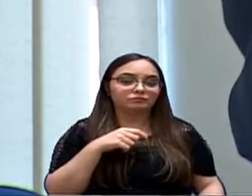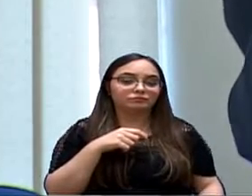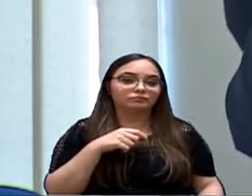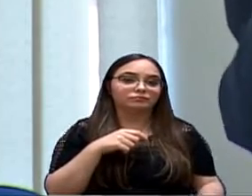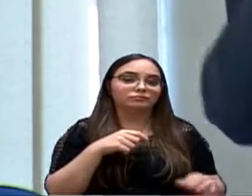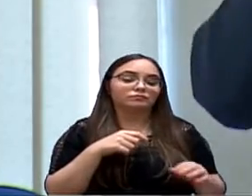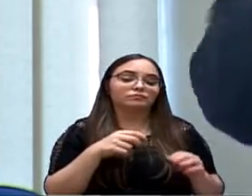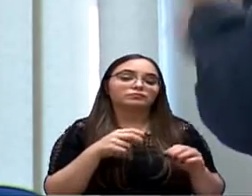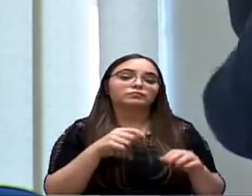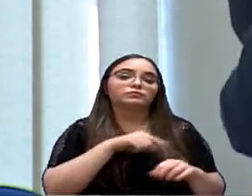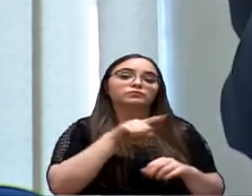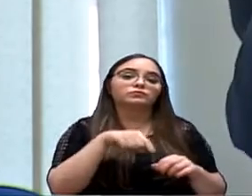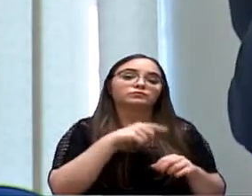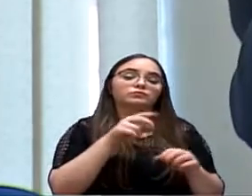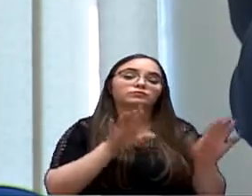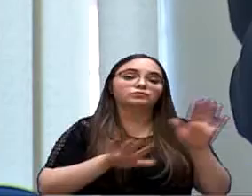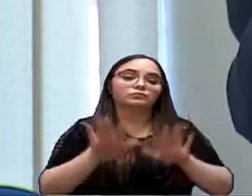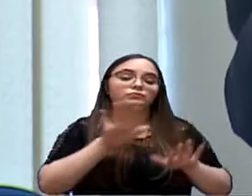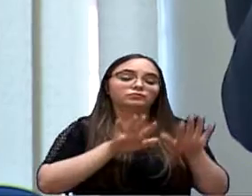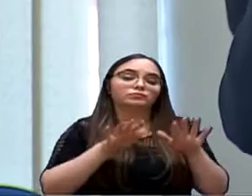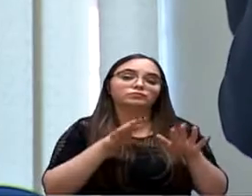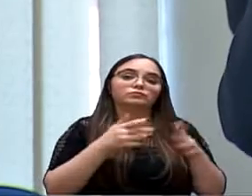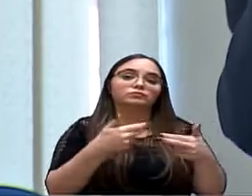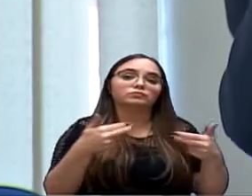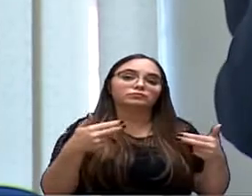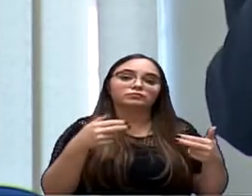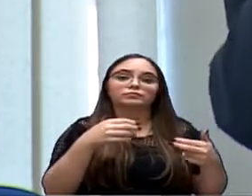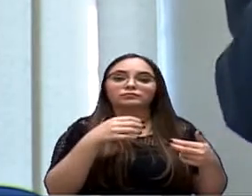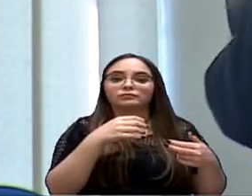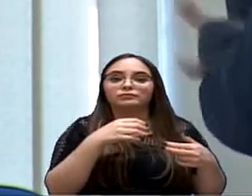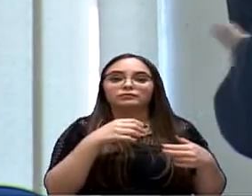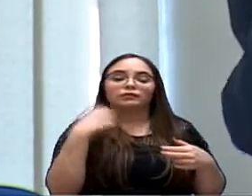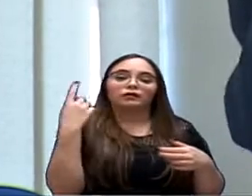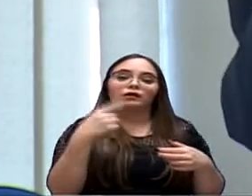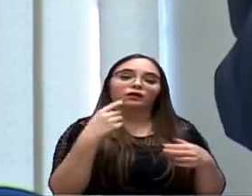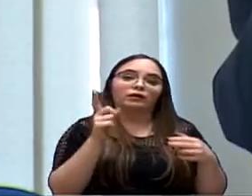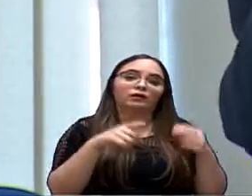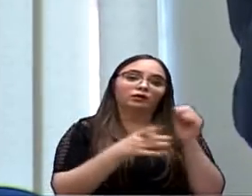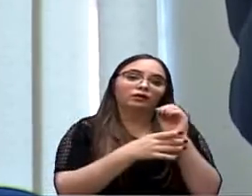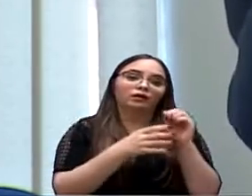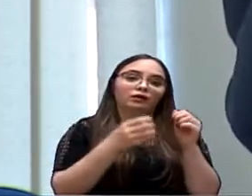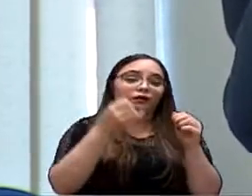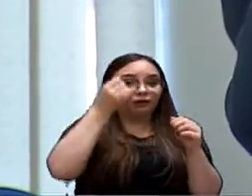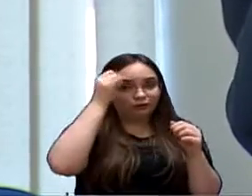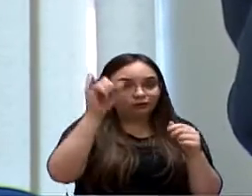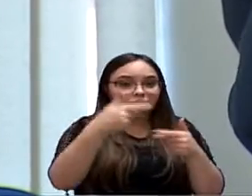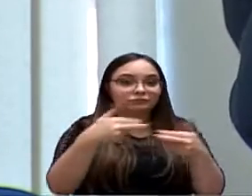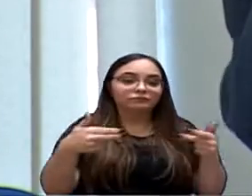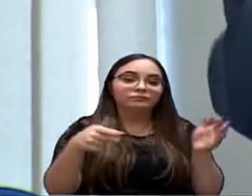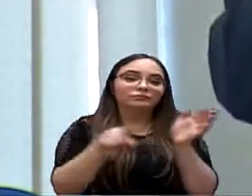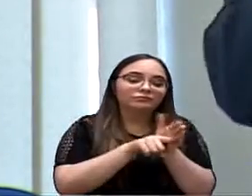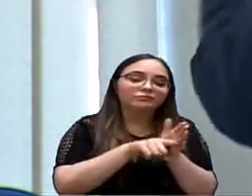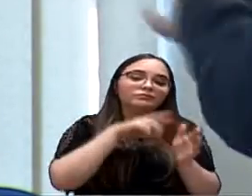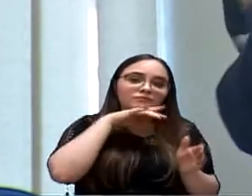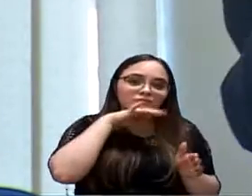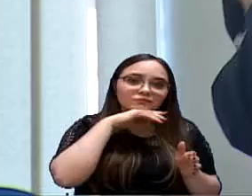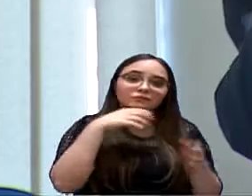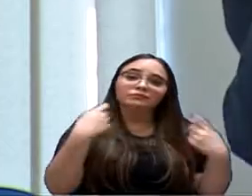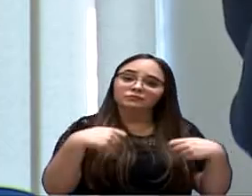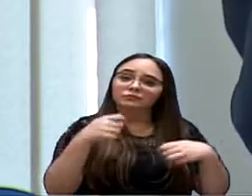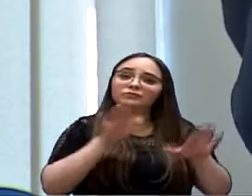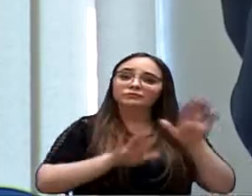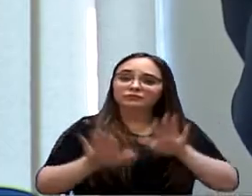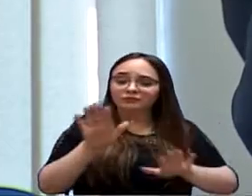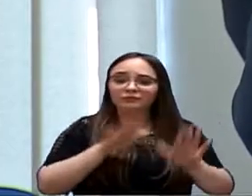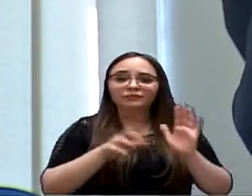Medidas preventivas. Aquelas que compreendam as ações e atividades propostas cujo fim é prevenir a ocorrência de impactos negativos. É isso que aparece